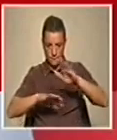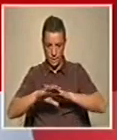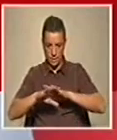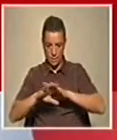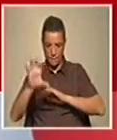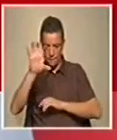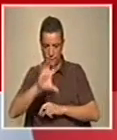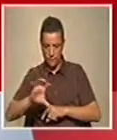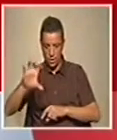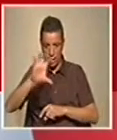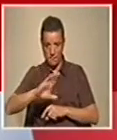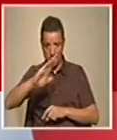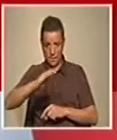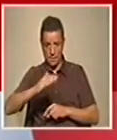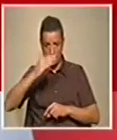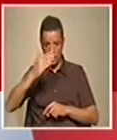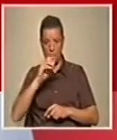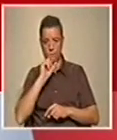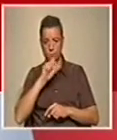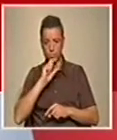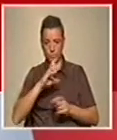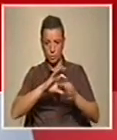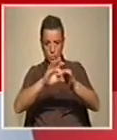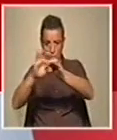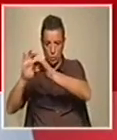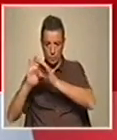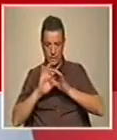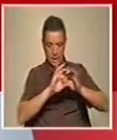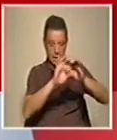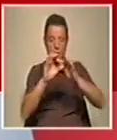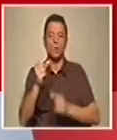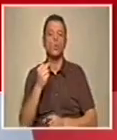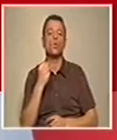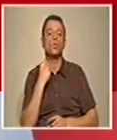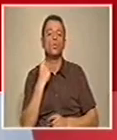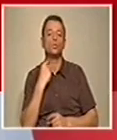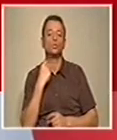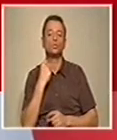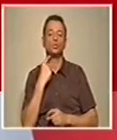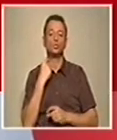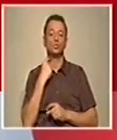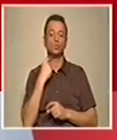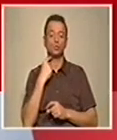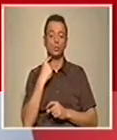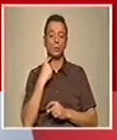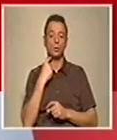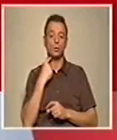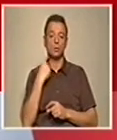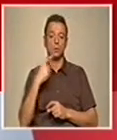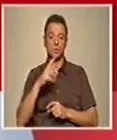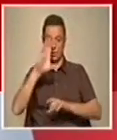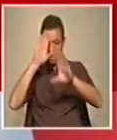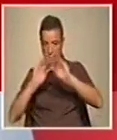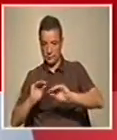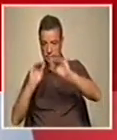várias formas. Faz-se, primeiro, na possibilidade de cooperarmos em cursos, conjuntamente, naturalmente, com o tal ensino à